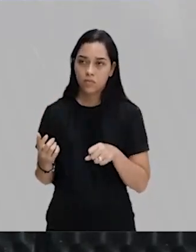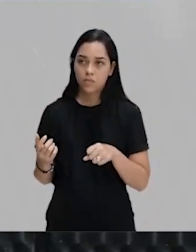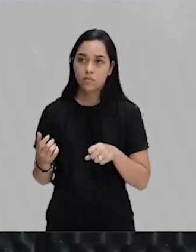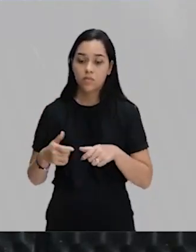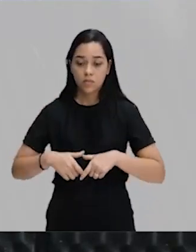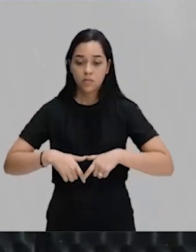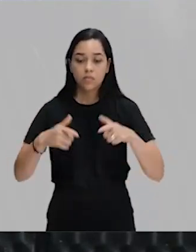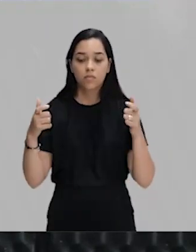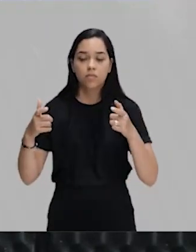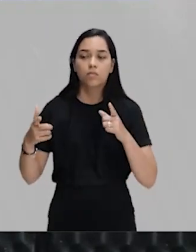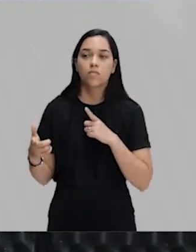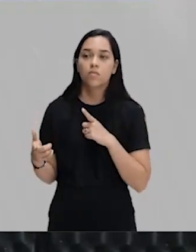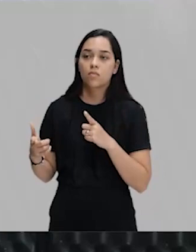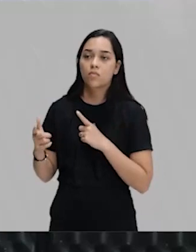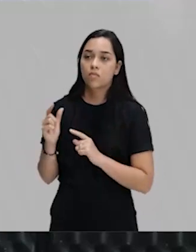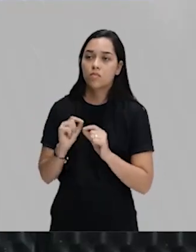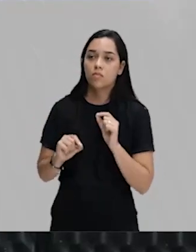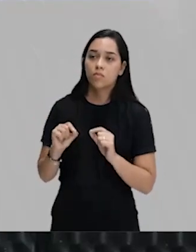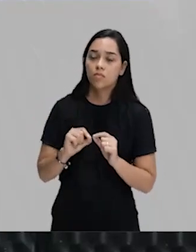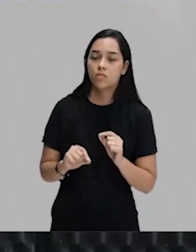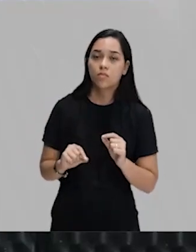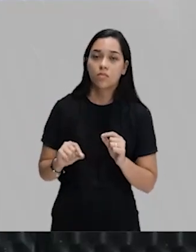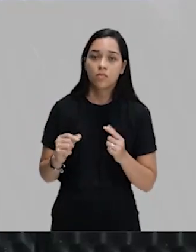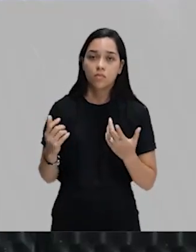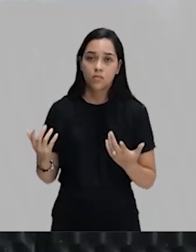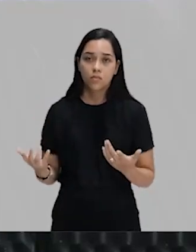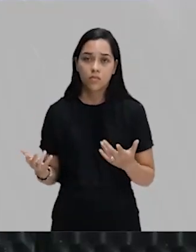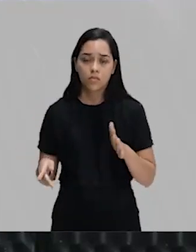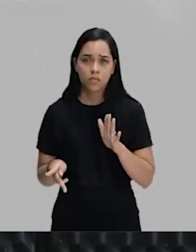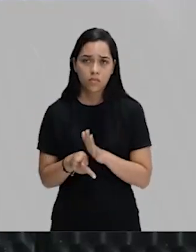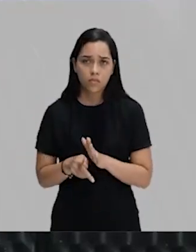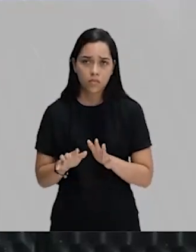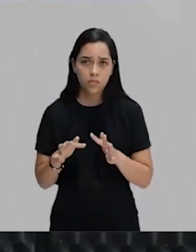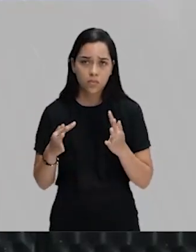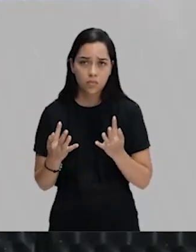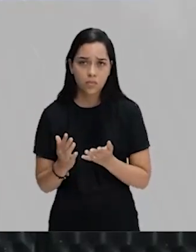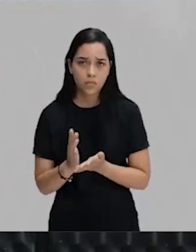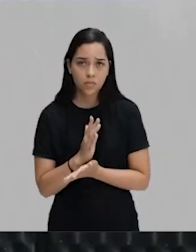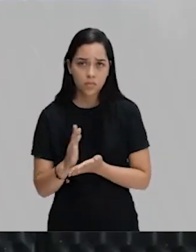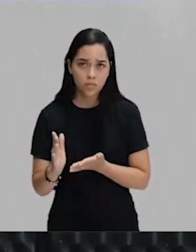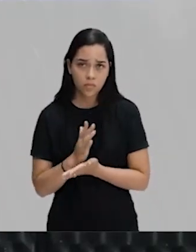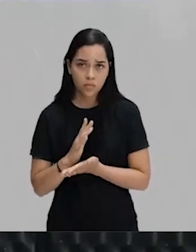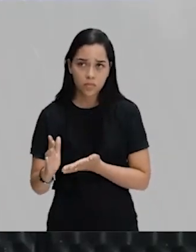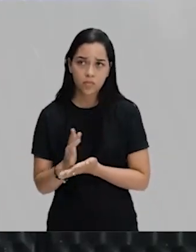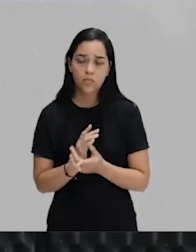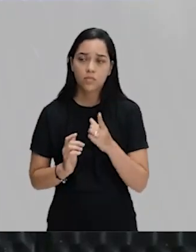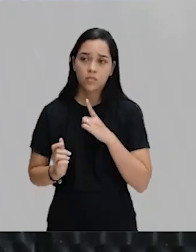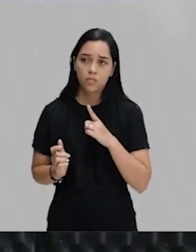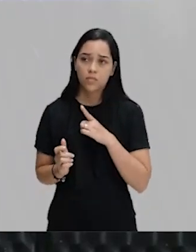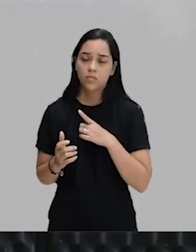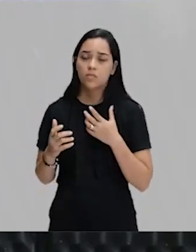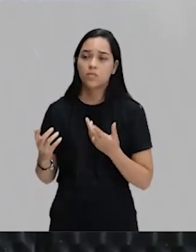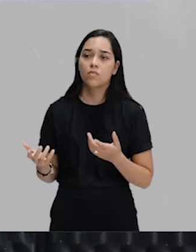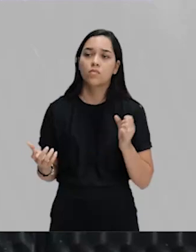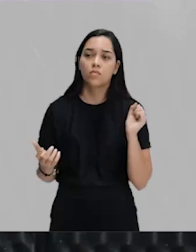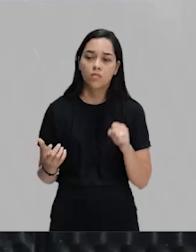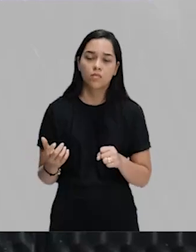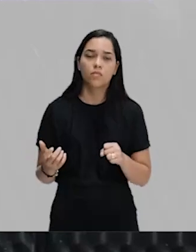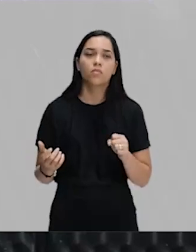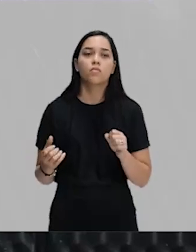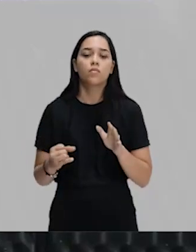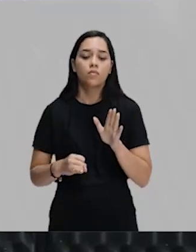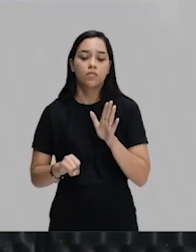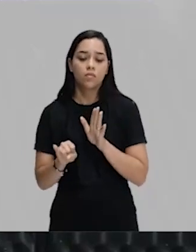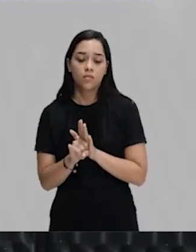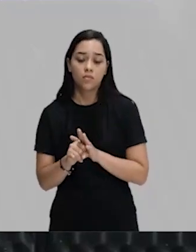popularidade por parte da família real. Alguns setores populares, de certa forma, estavam tendo uma